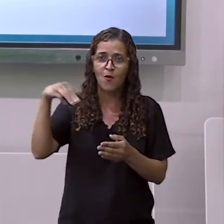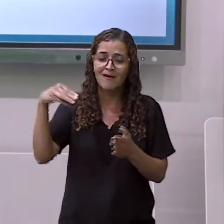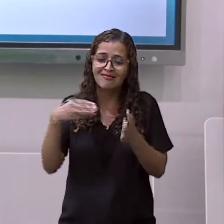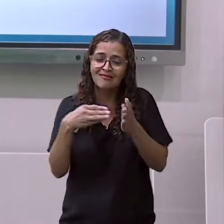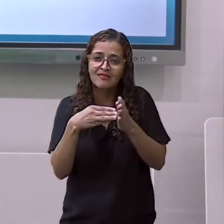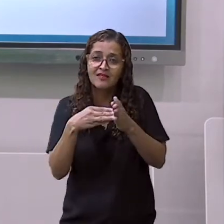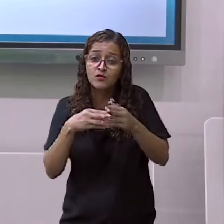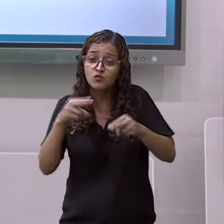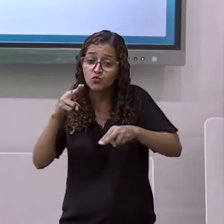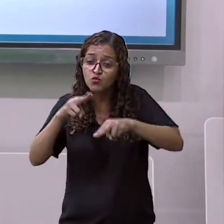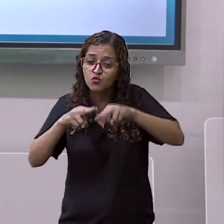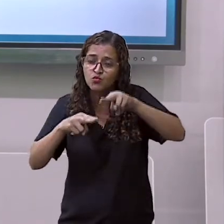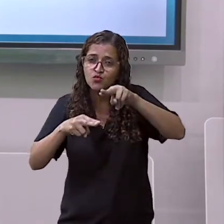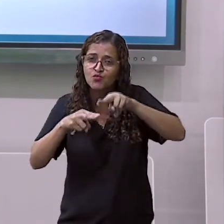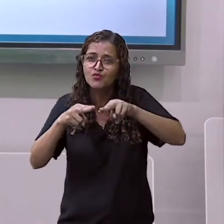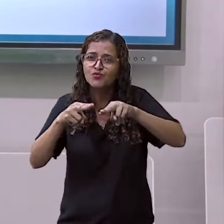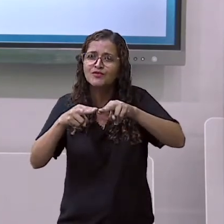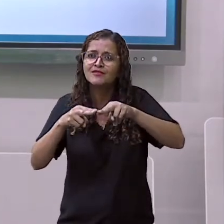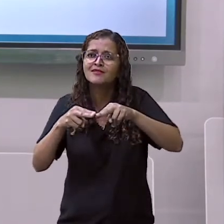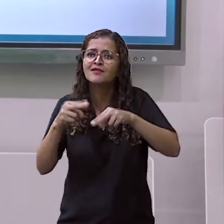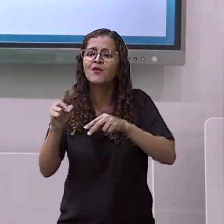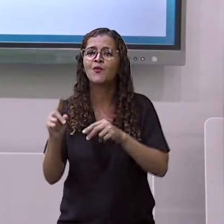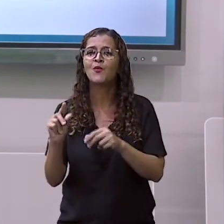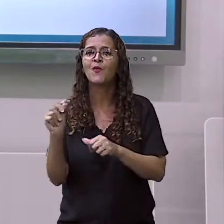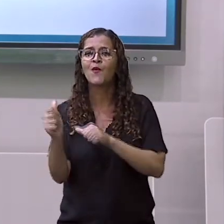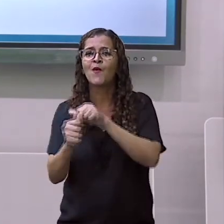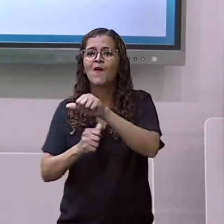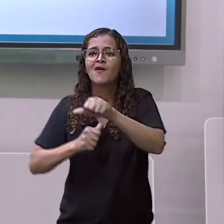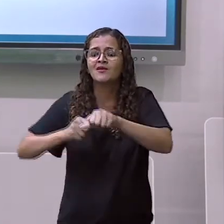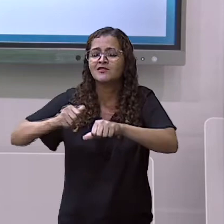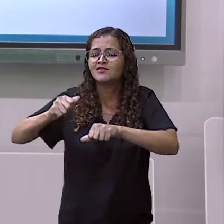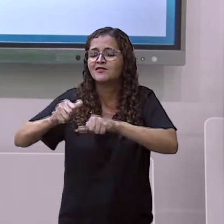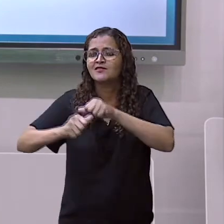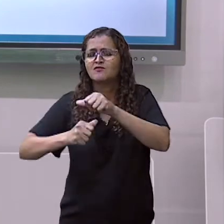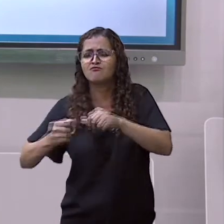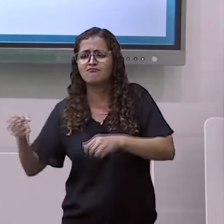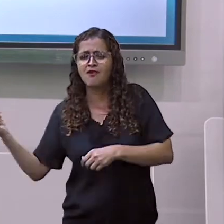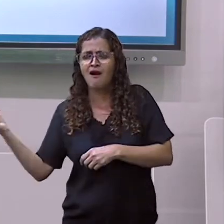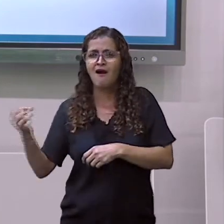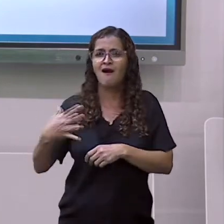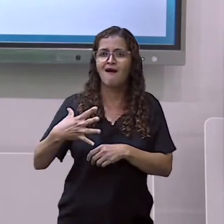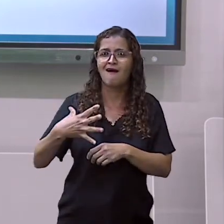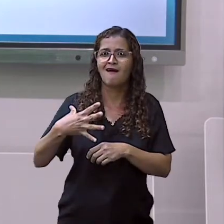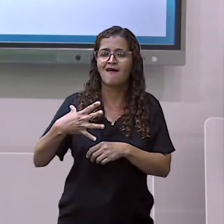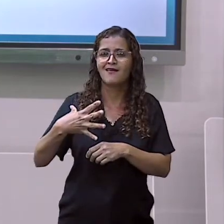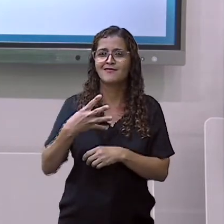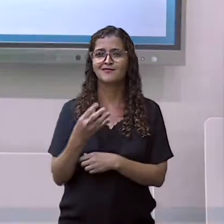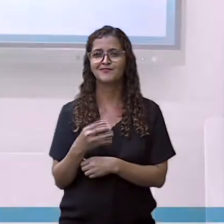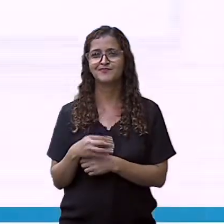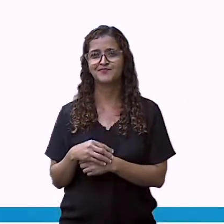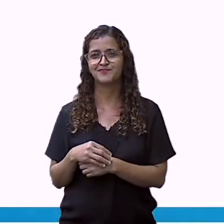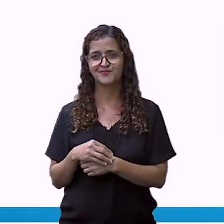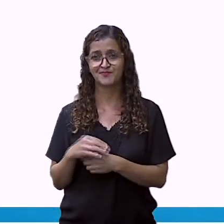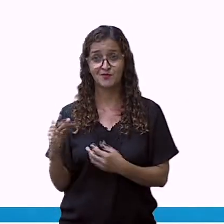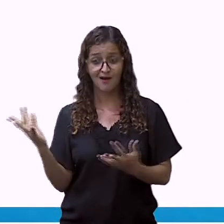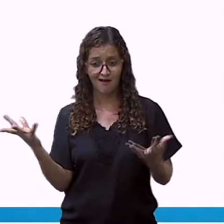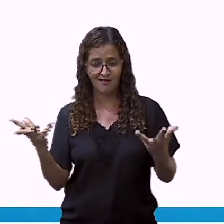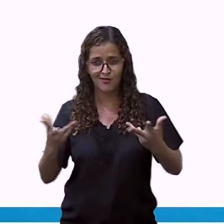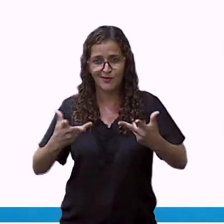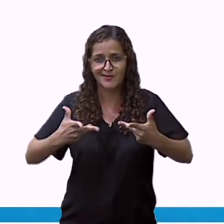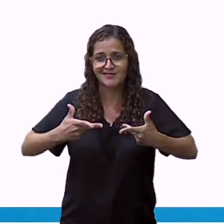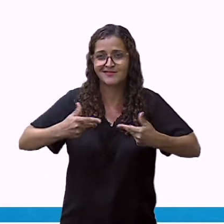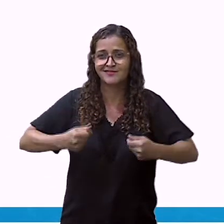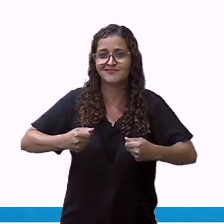paisagem. E qual o período, gente? Março até junho. E agora?